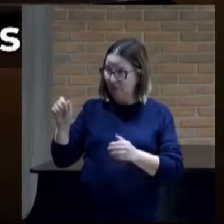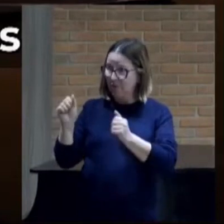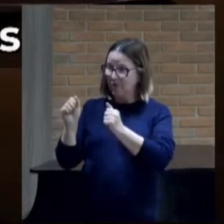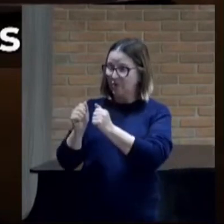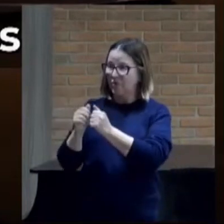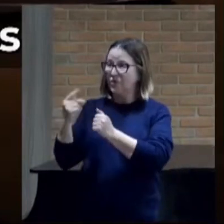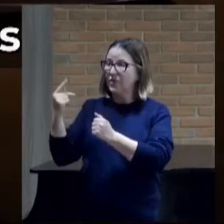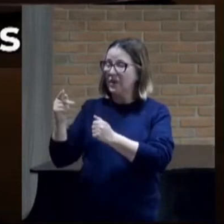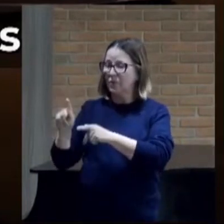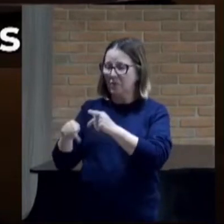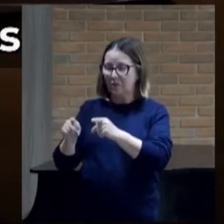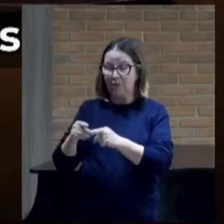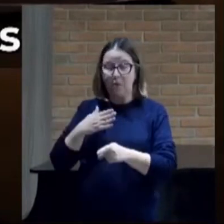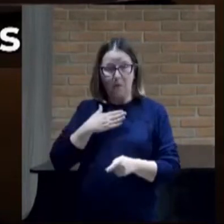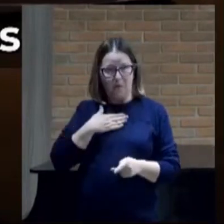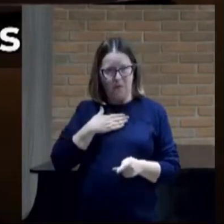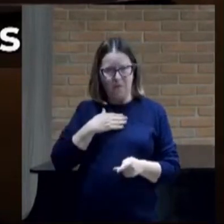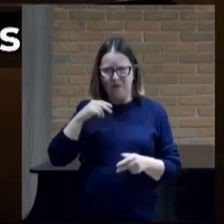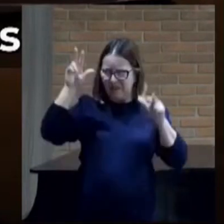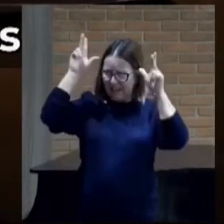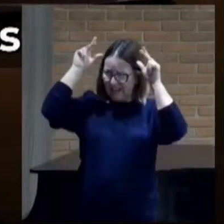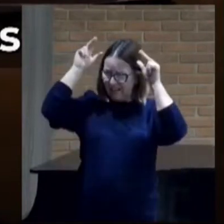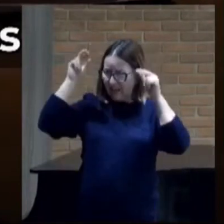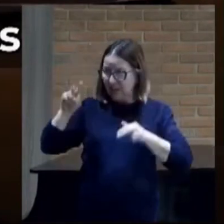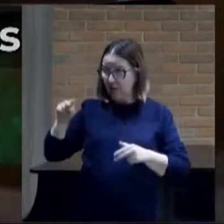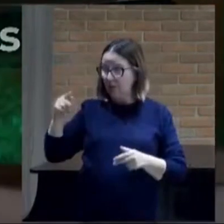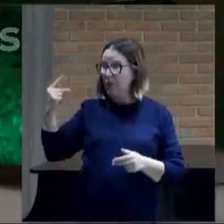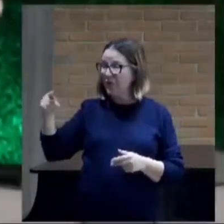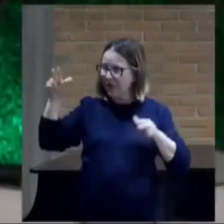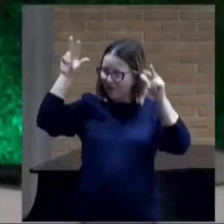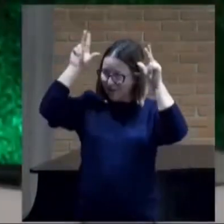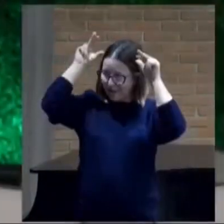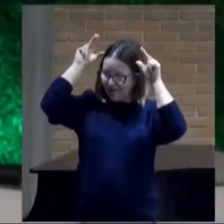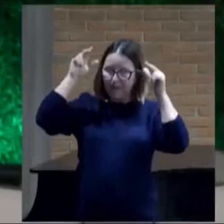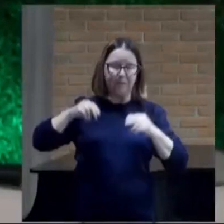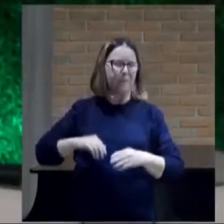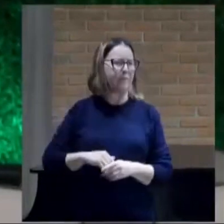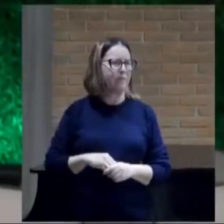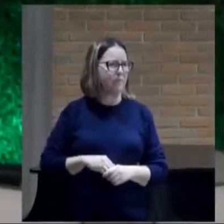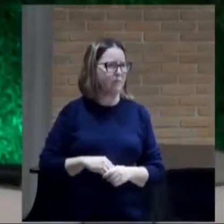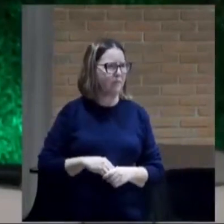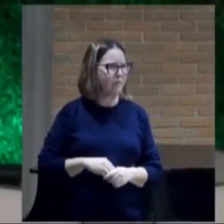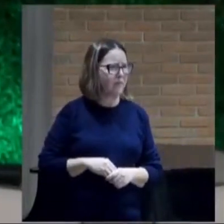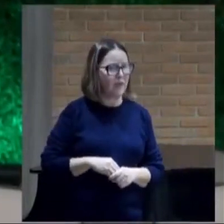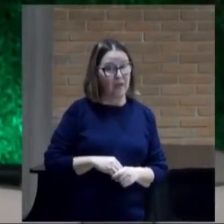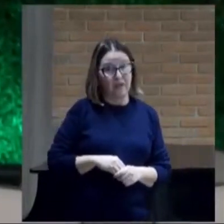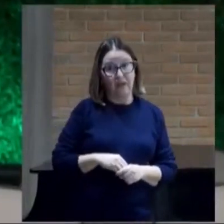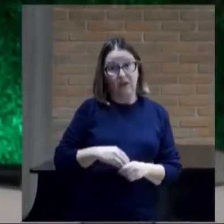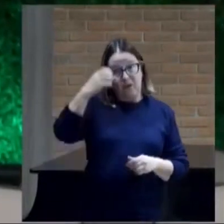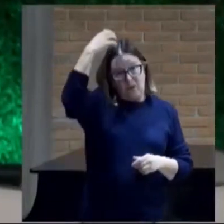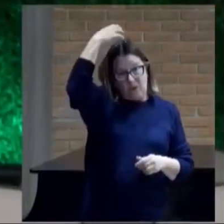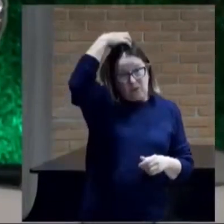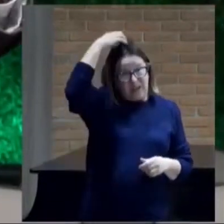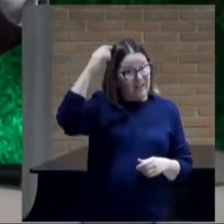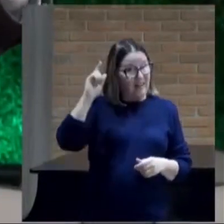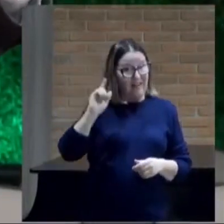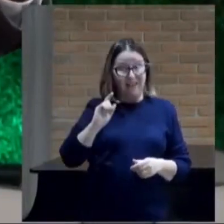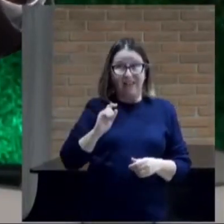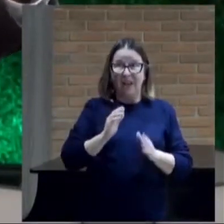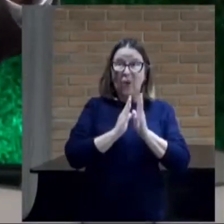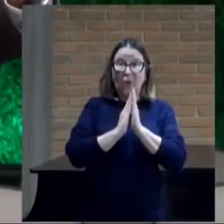os meus cavalos, como os teus cavalos. Ele aqui nem consultou o Senhor, mas disse assim,